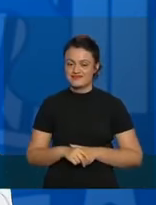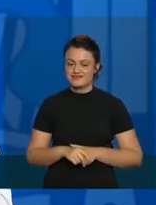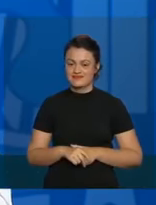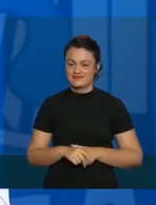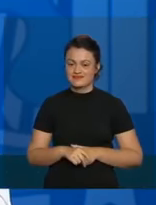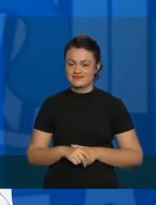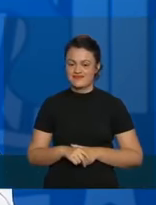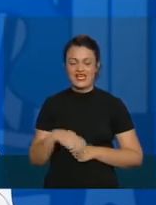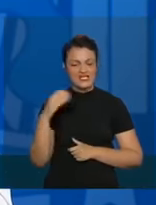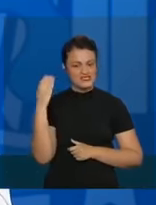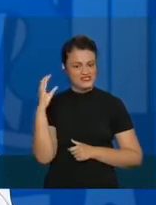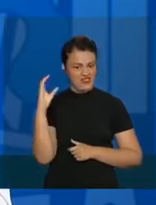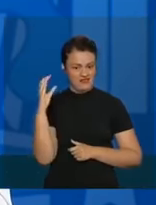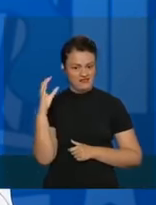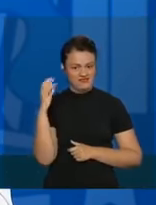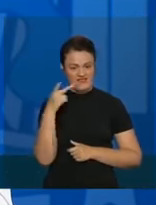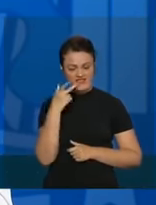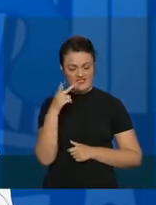em ciência